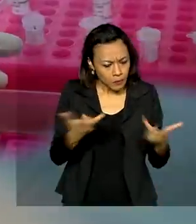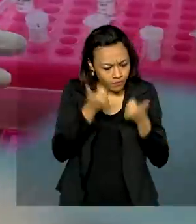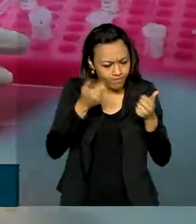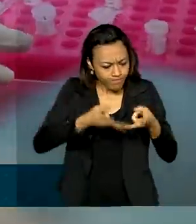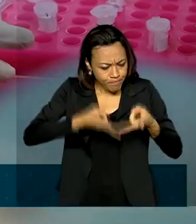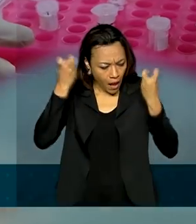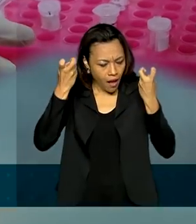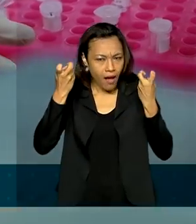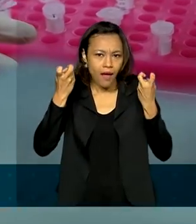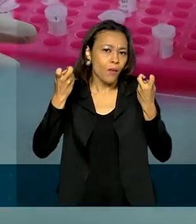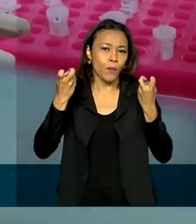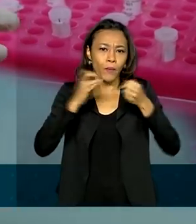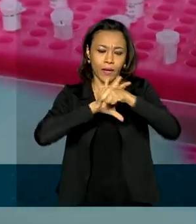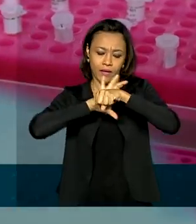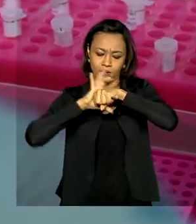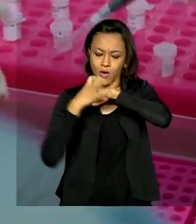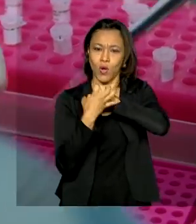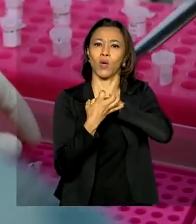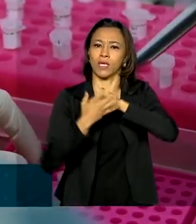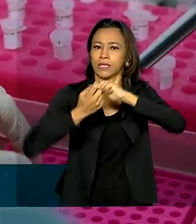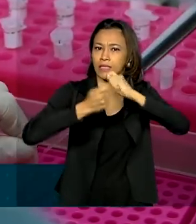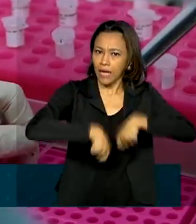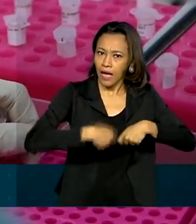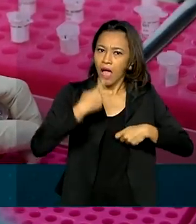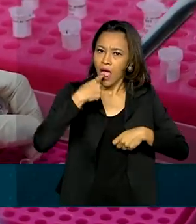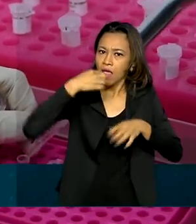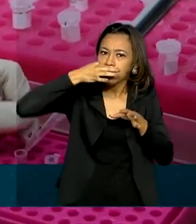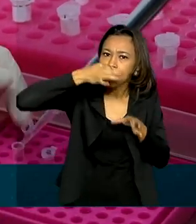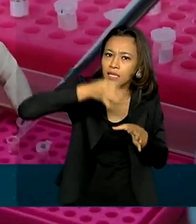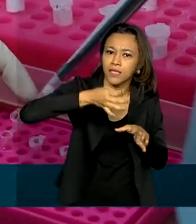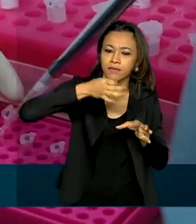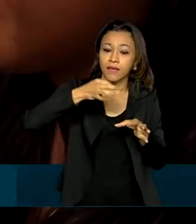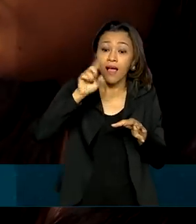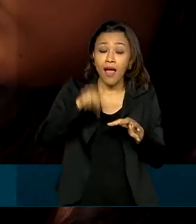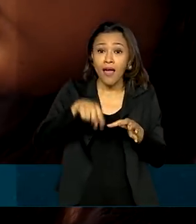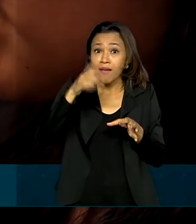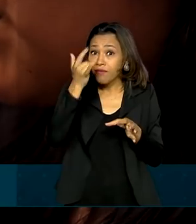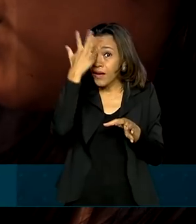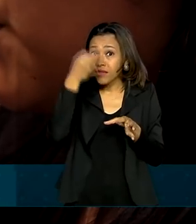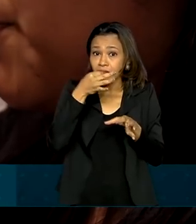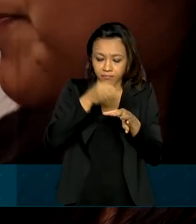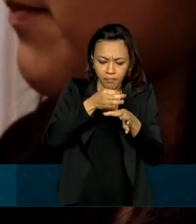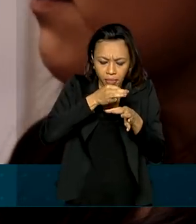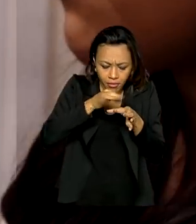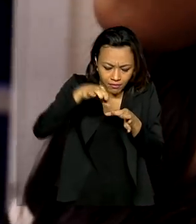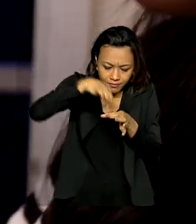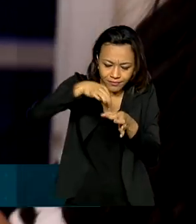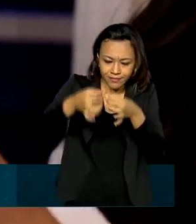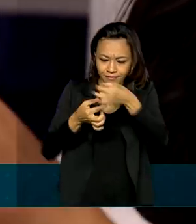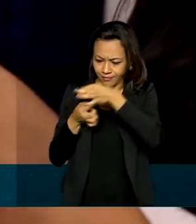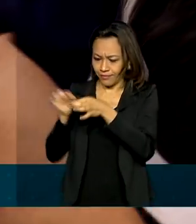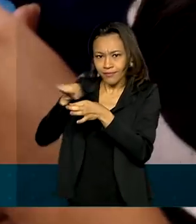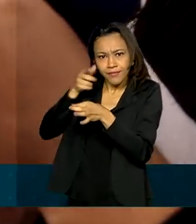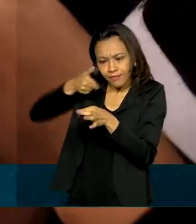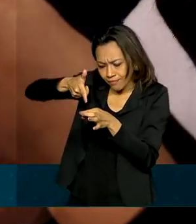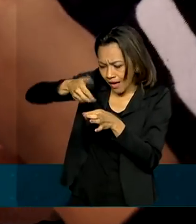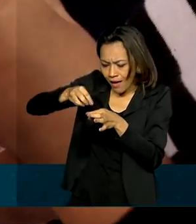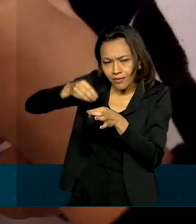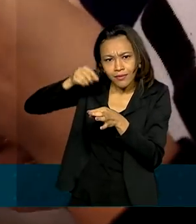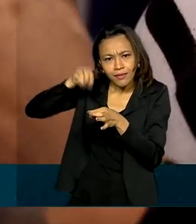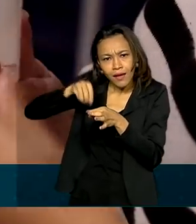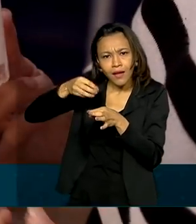detectar o novo coronavírus. E o melhor de tudo, ele é feito apenas com a saliva e pode ser